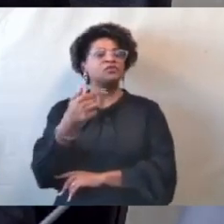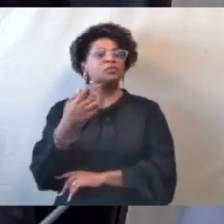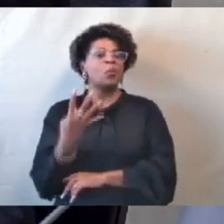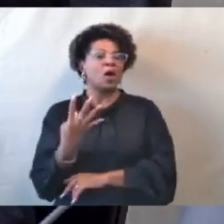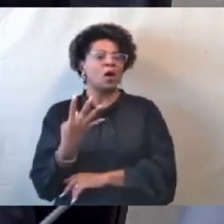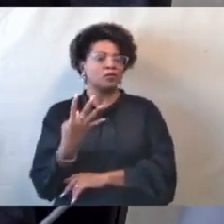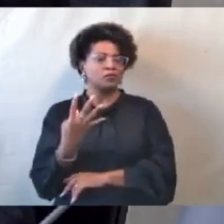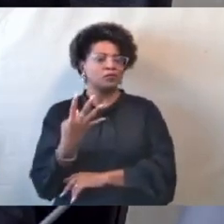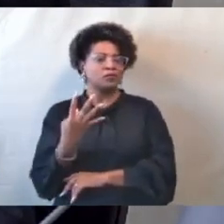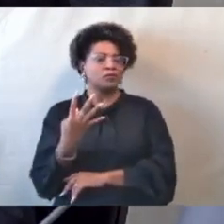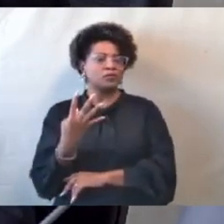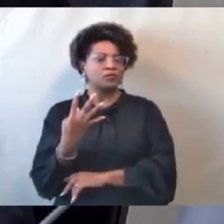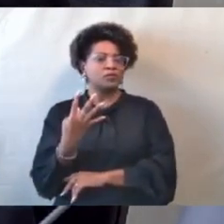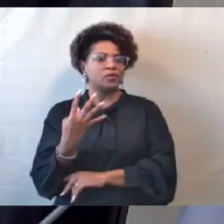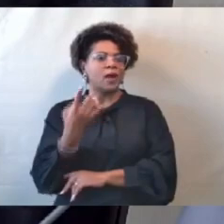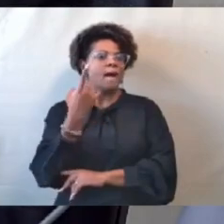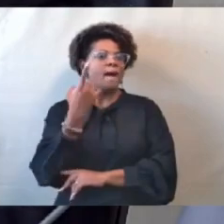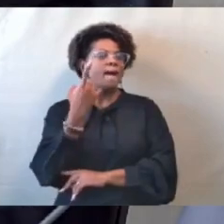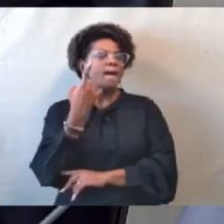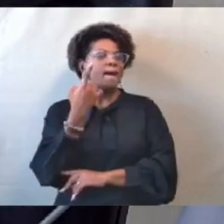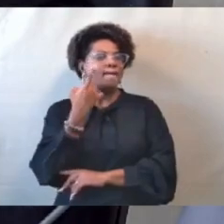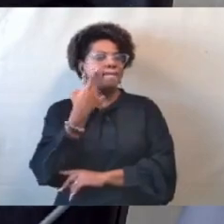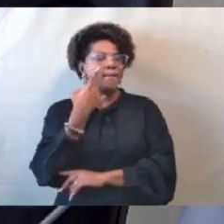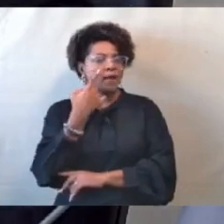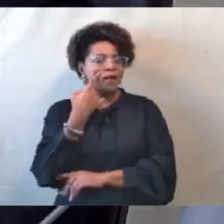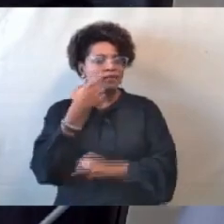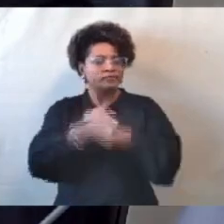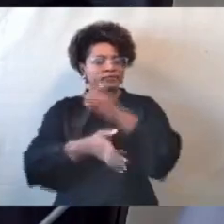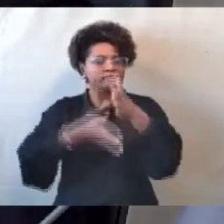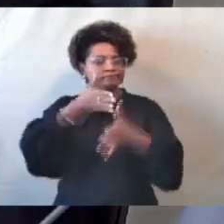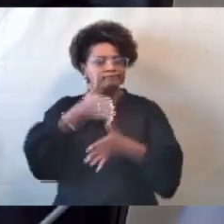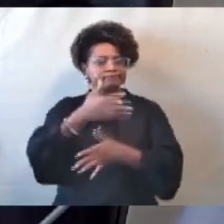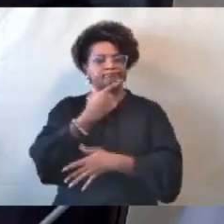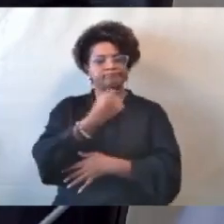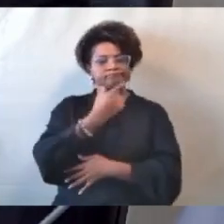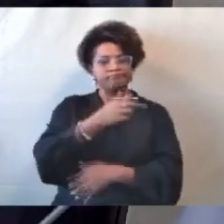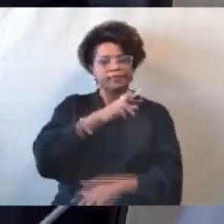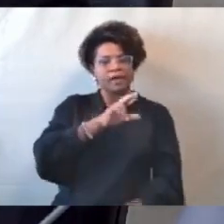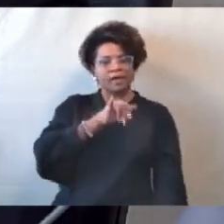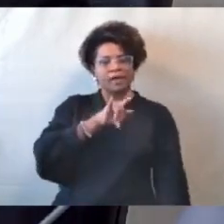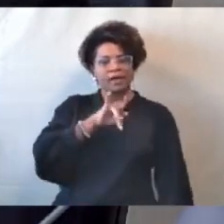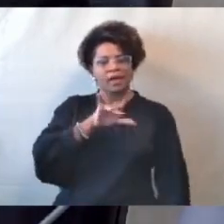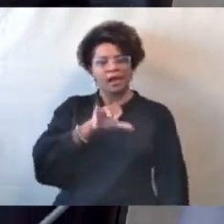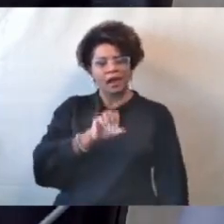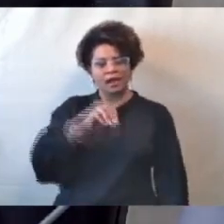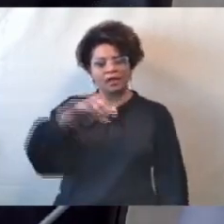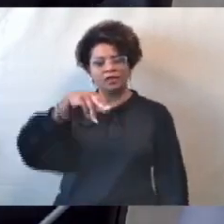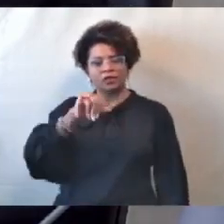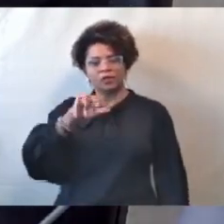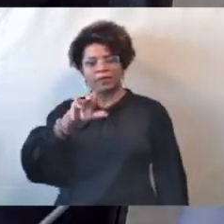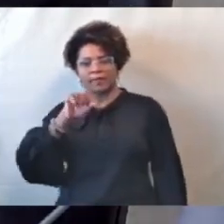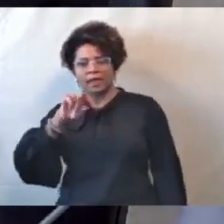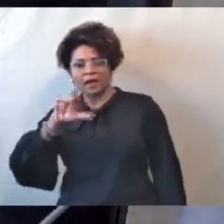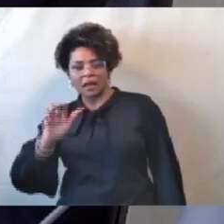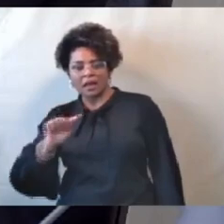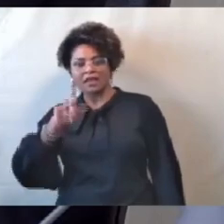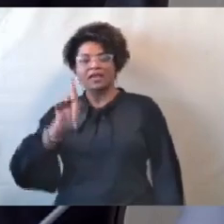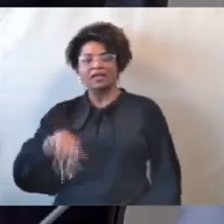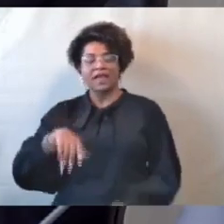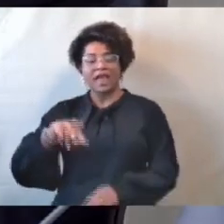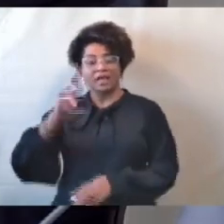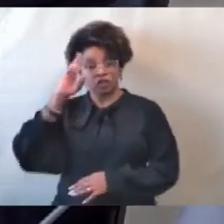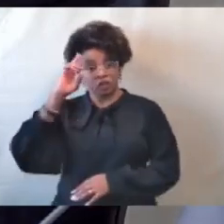para ouvir o senhor Ricardo de Miranda Aroeira, diretor de gestão de águas urbanas do município de Belo Horizonte.